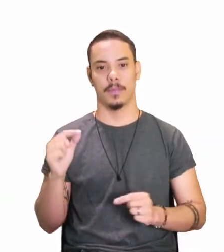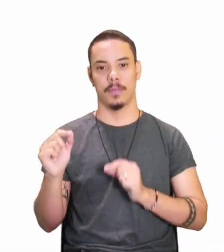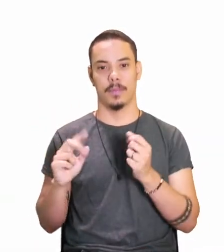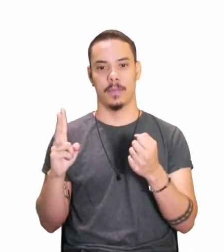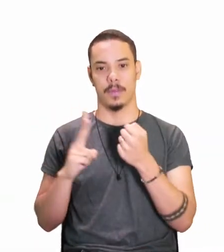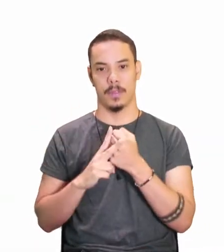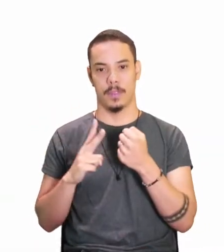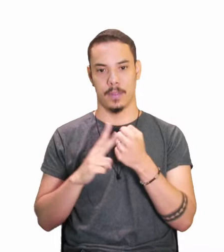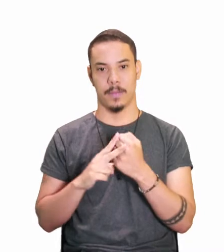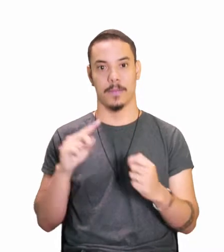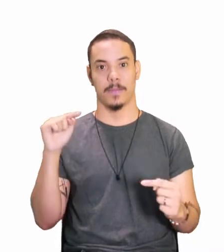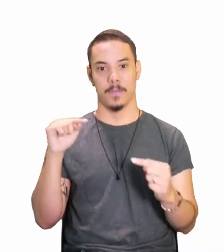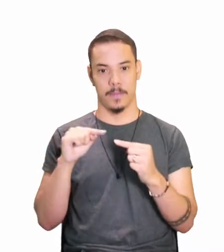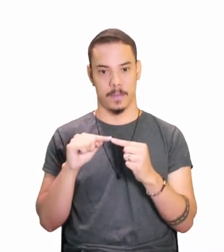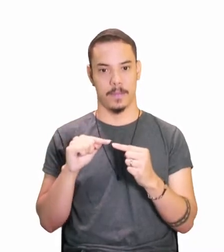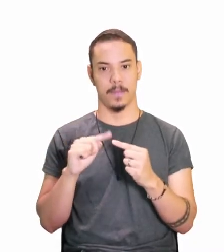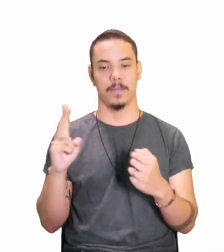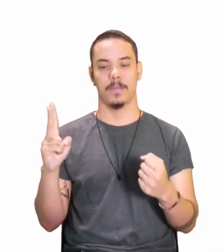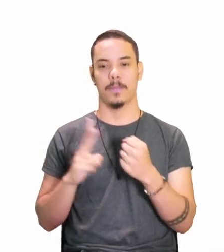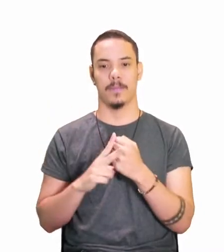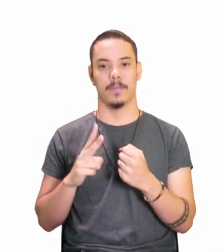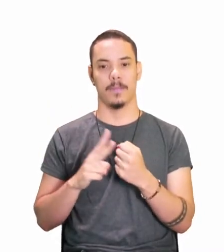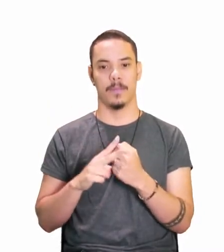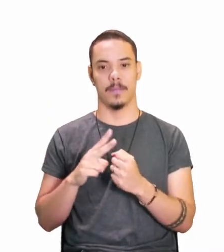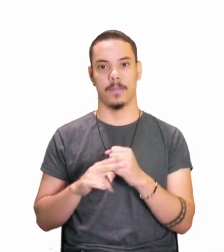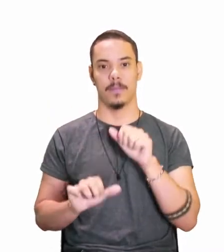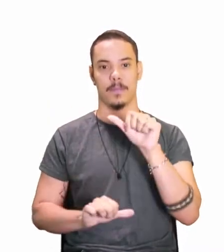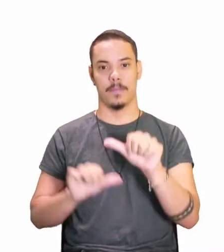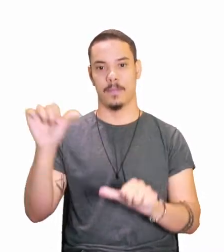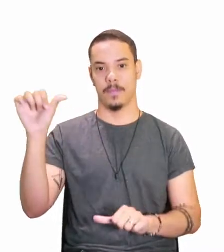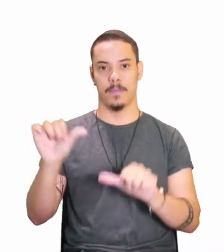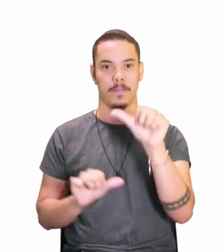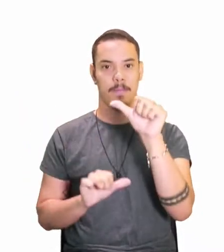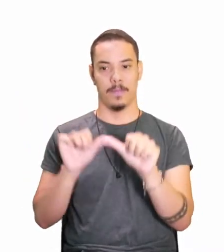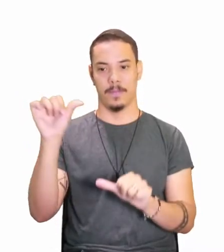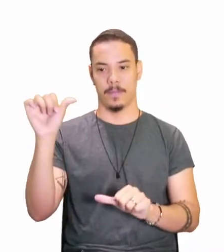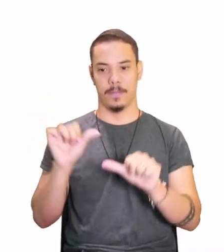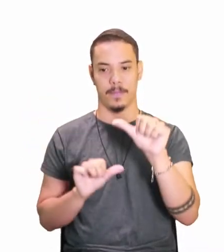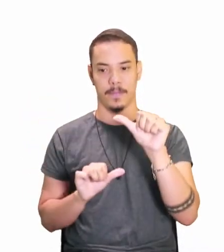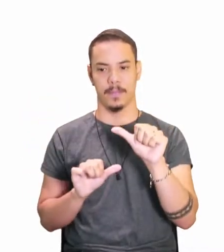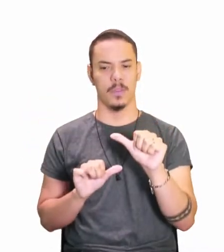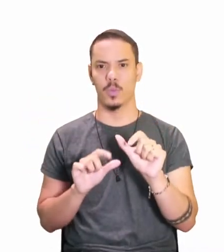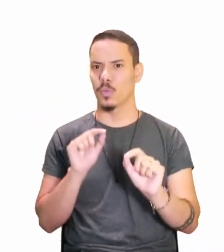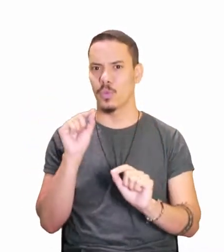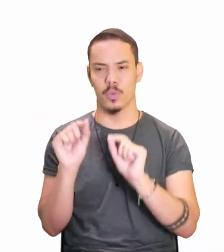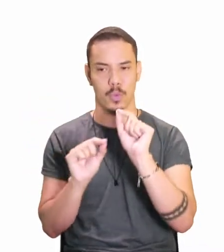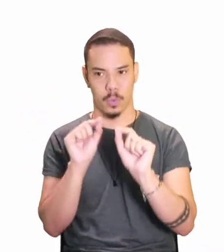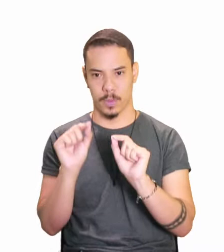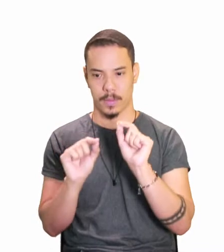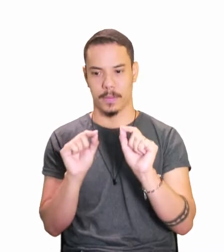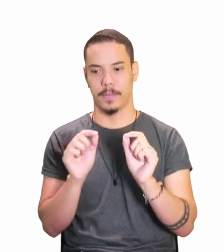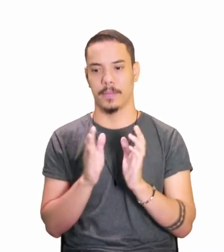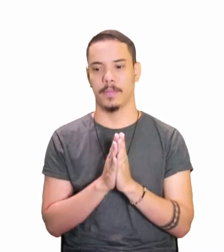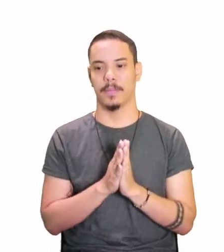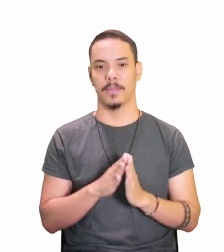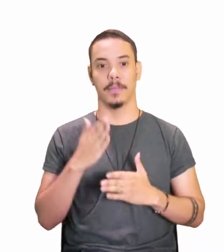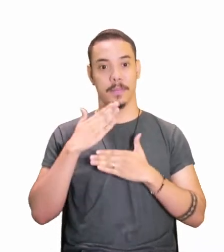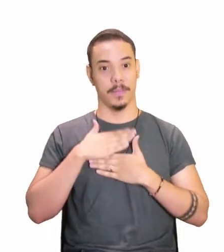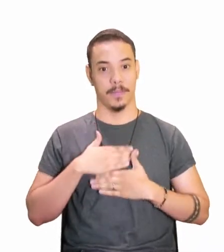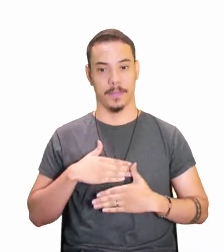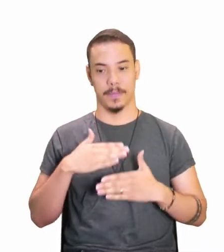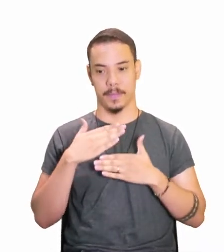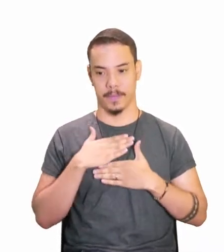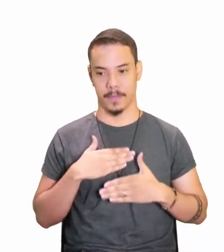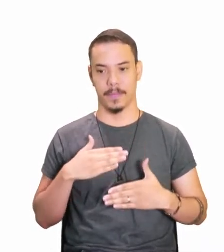Verbos regulares e irregulares. O que é isso? Calma,